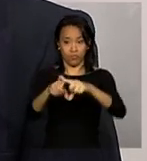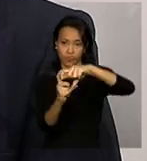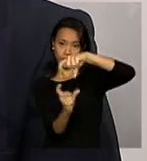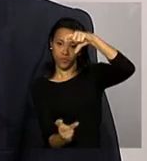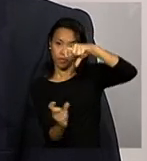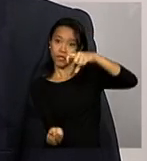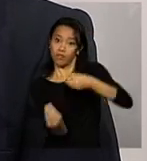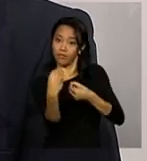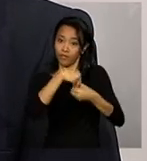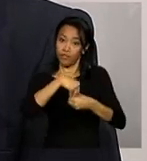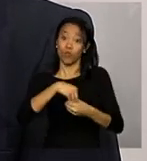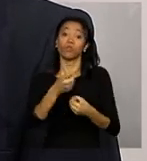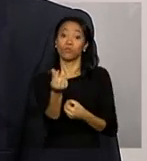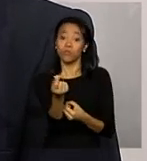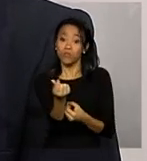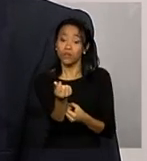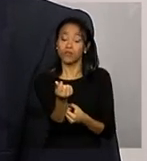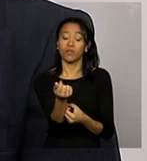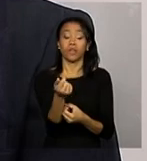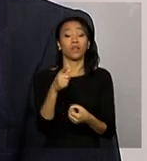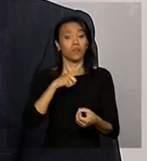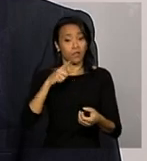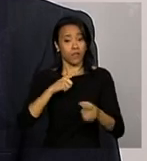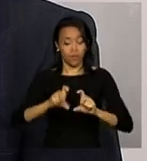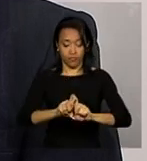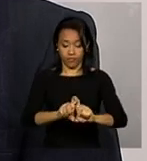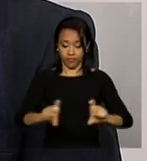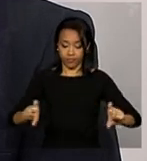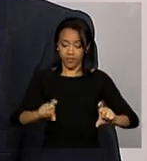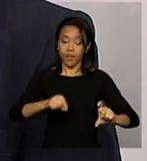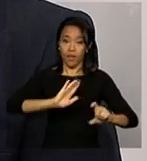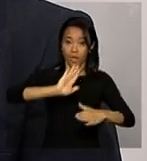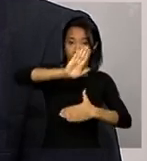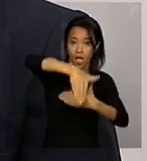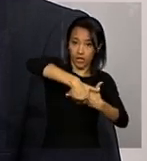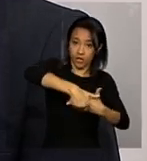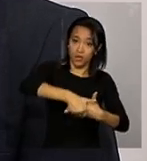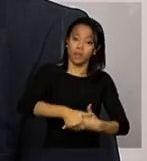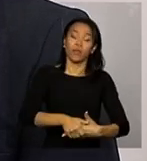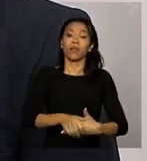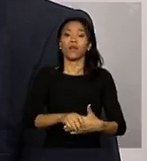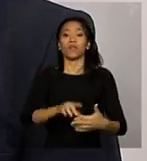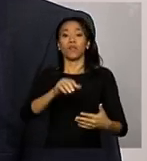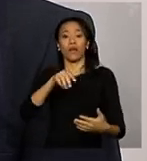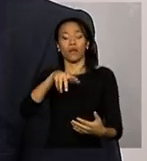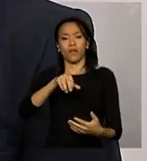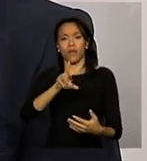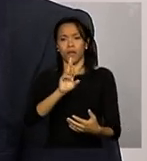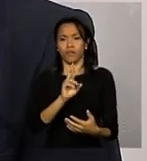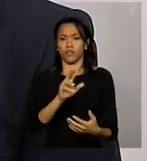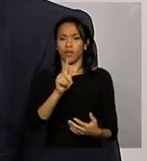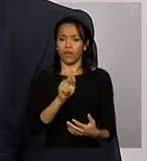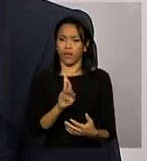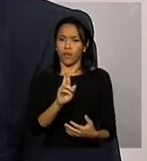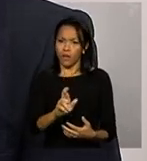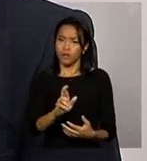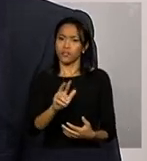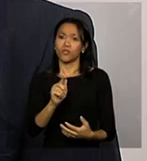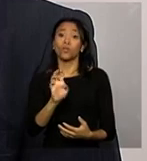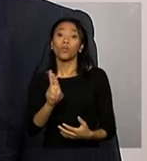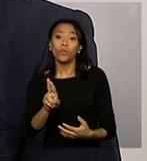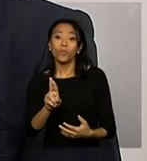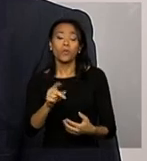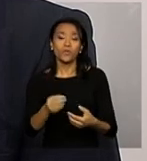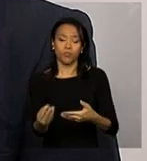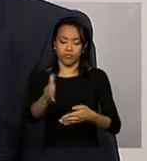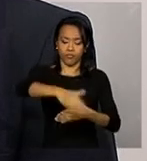anexo para ele anexar a cópia da GRU com o pagamento. A posteriori ele